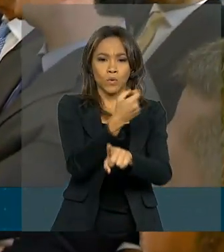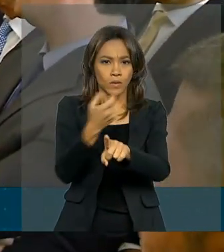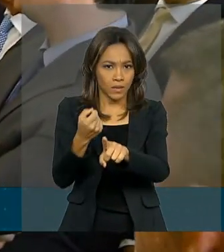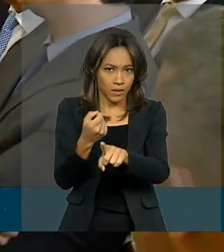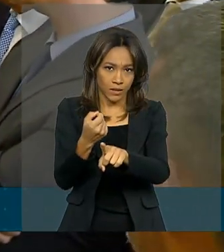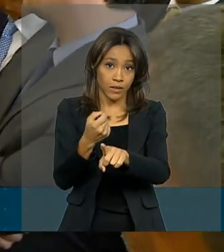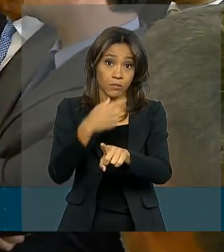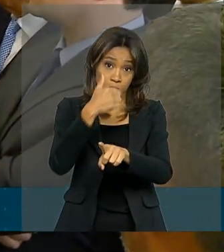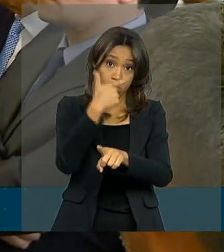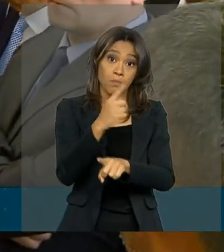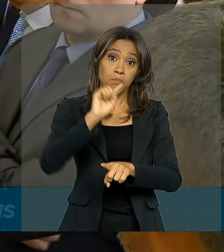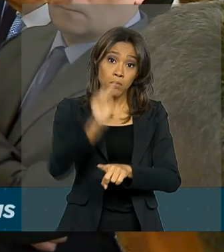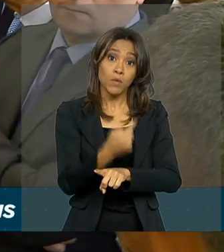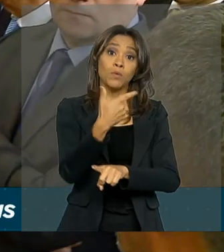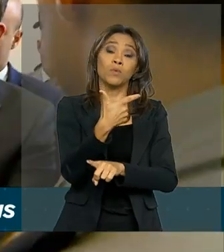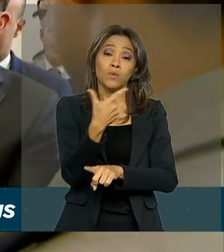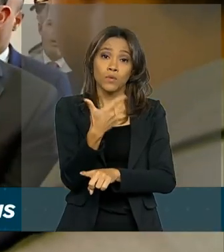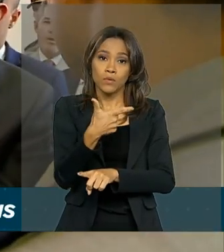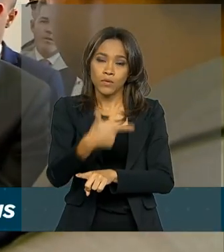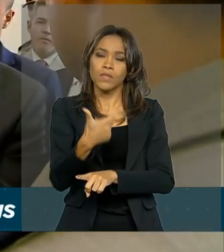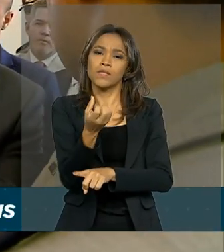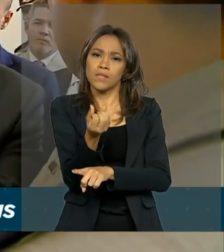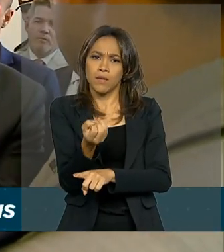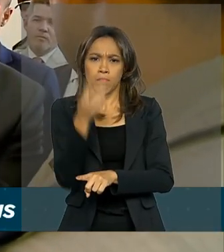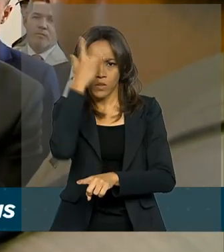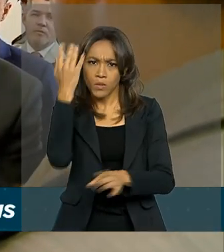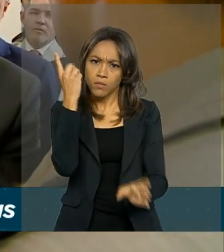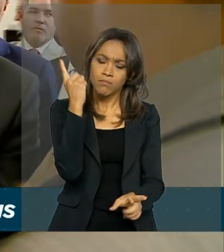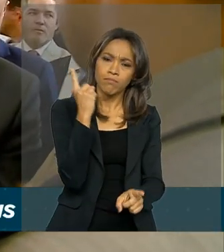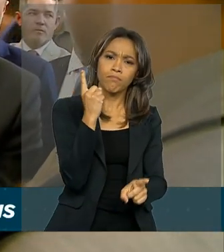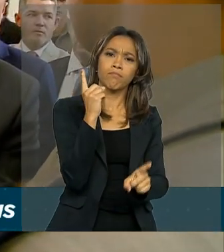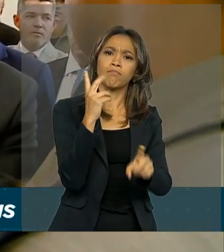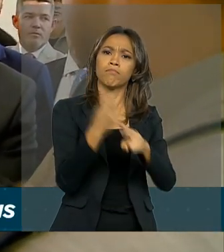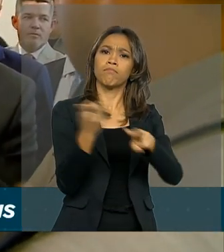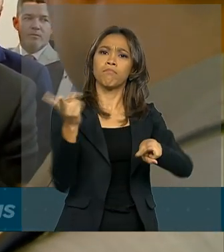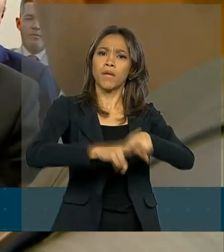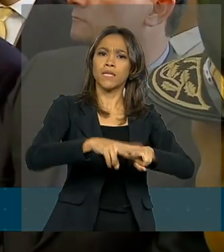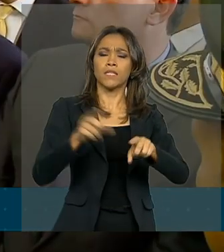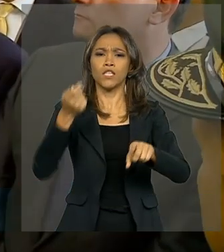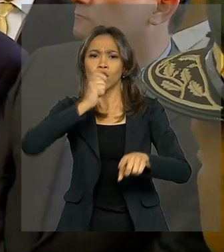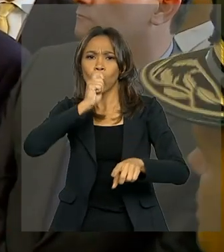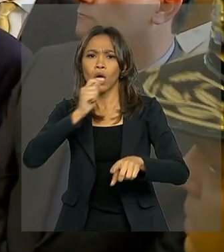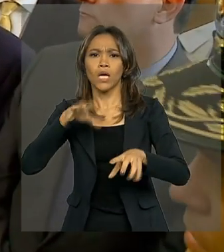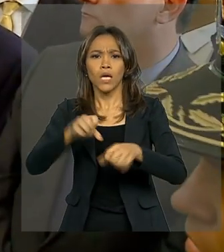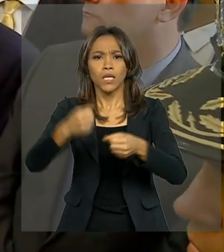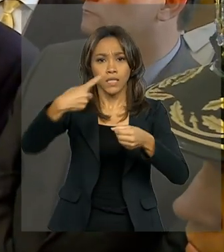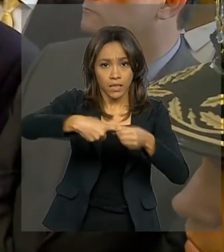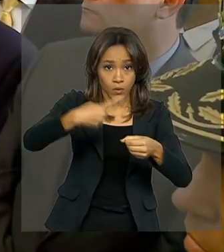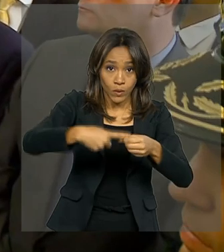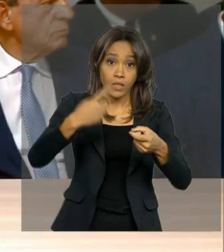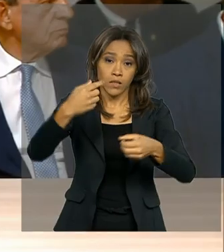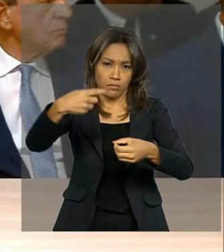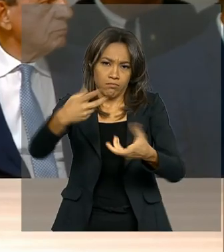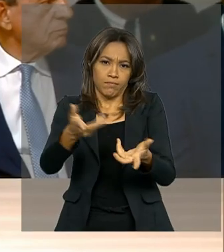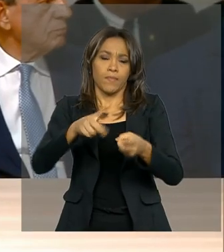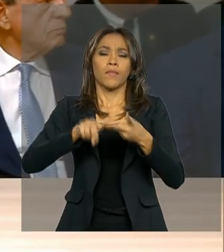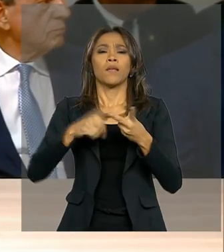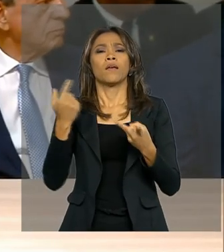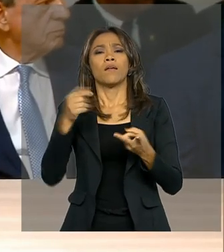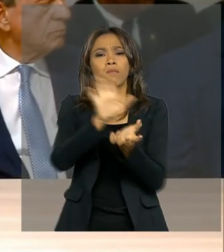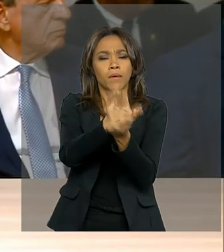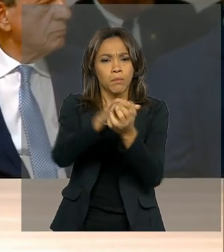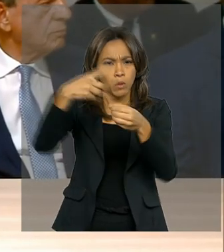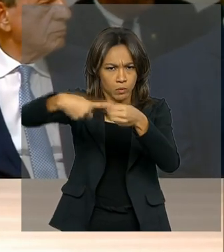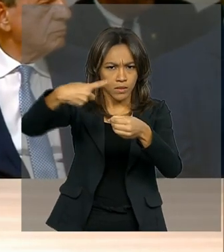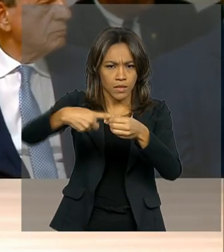presas e mais de 16 toneladas de drogas apreendidas nas cidades de Goiânia, Paulista, em Pernambuco, São José